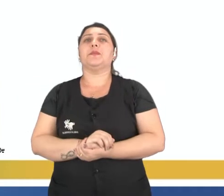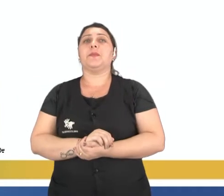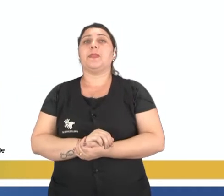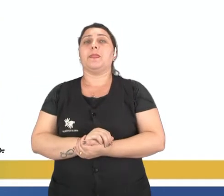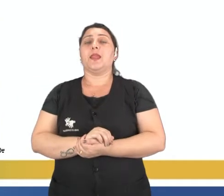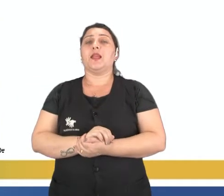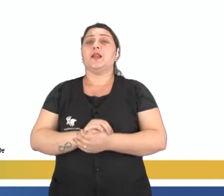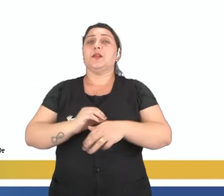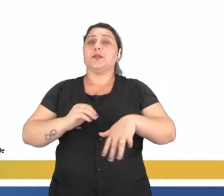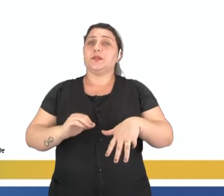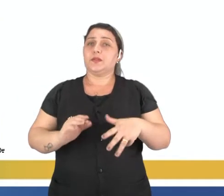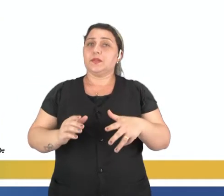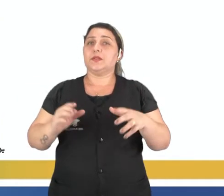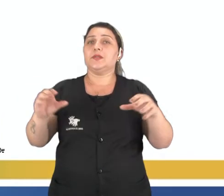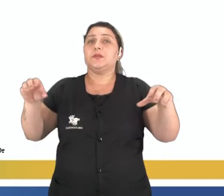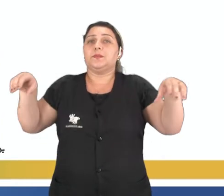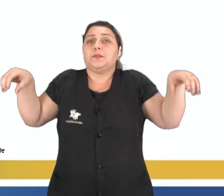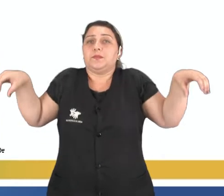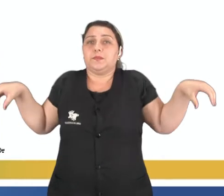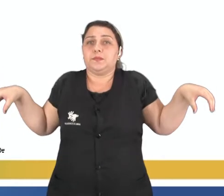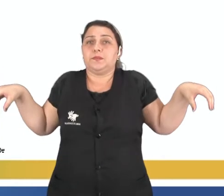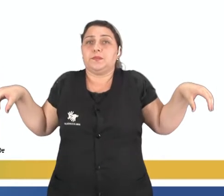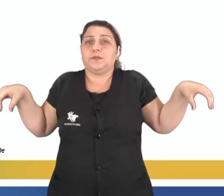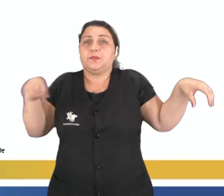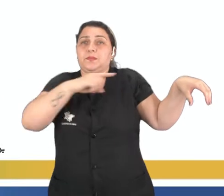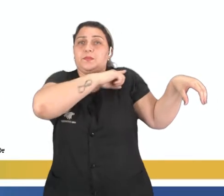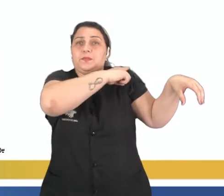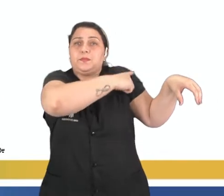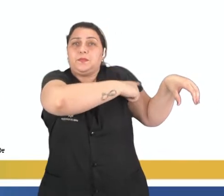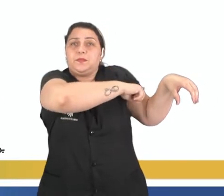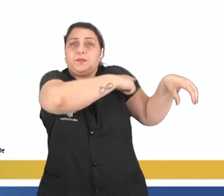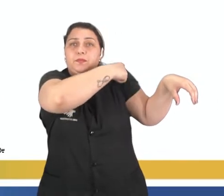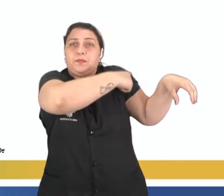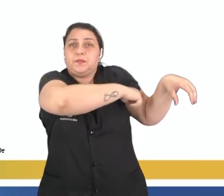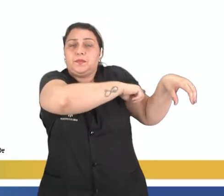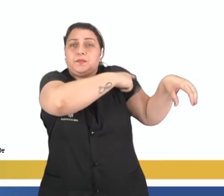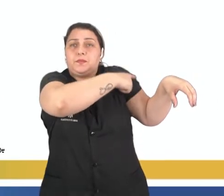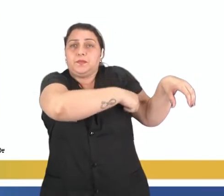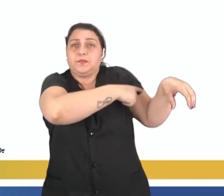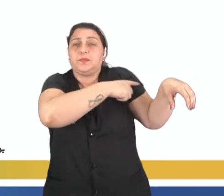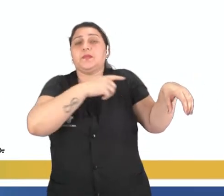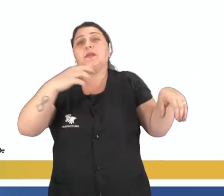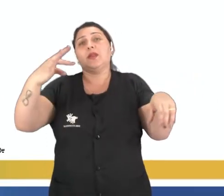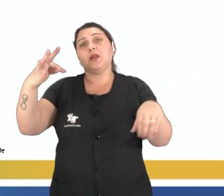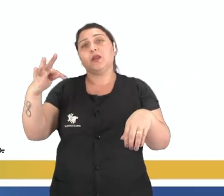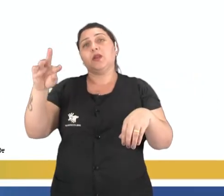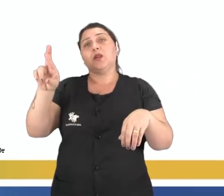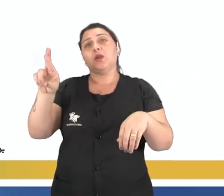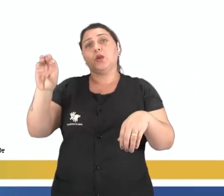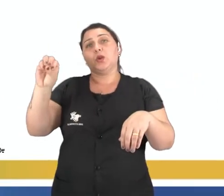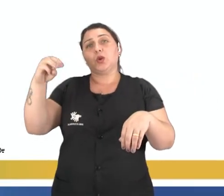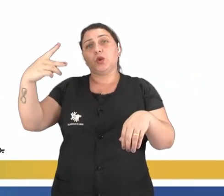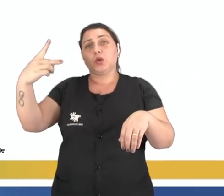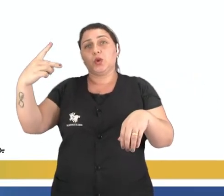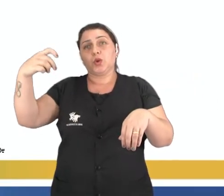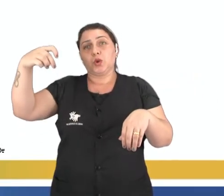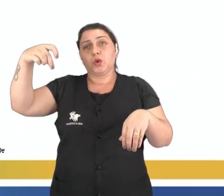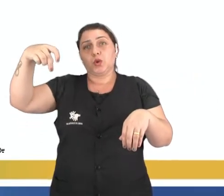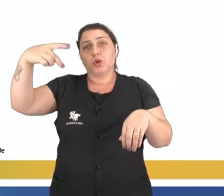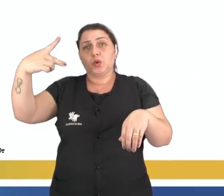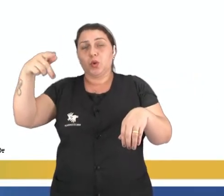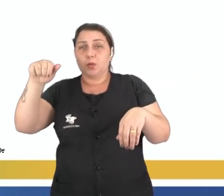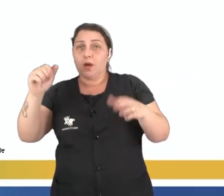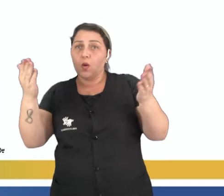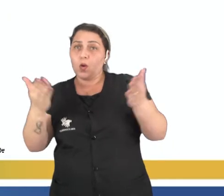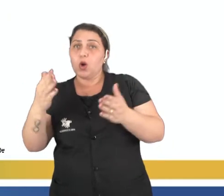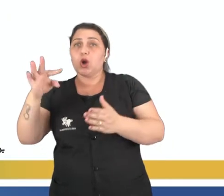Em seguida nós temos as tubas uterinas, que antigamente nós chamávamos de trompas de falópia. Hoje nós utilizamos o